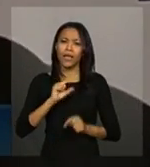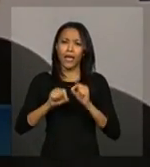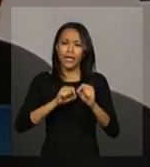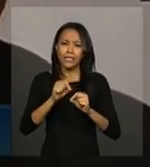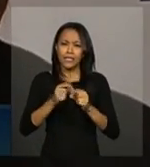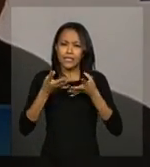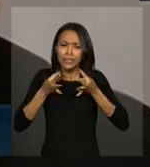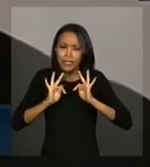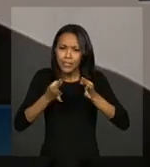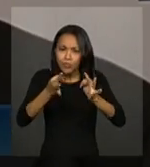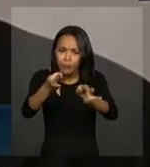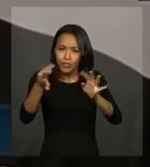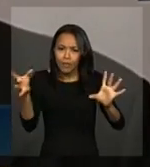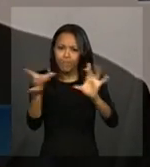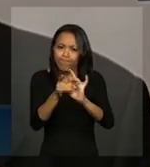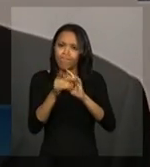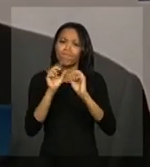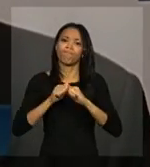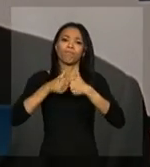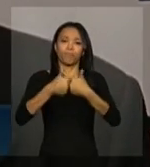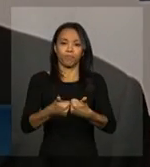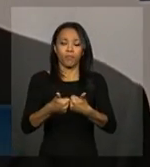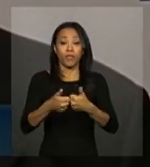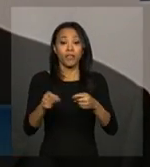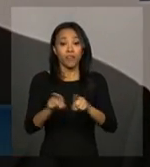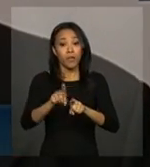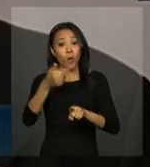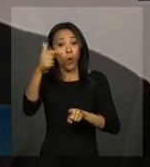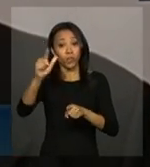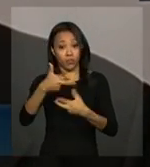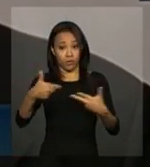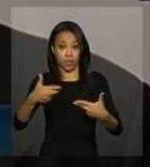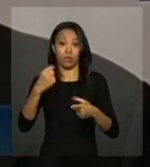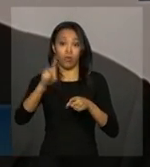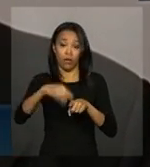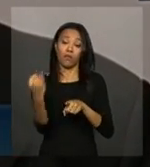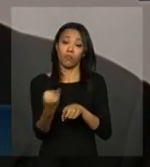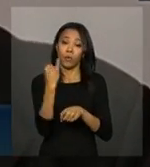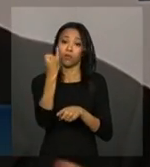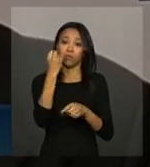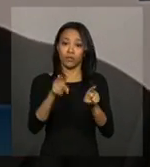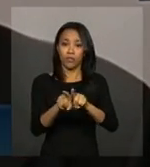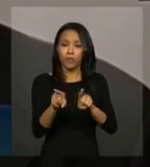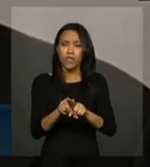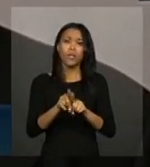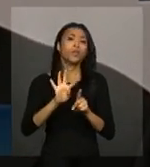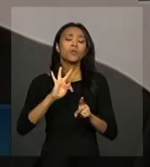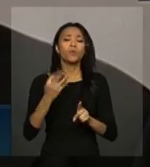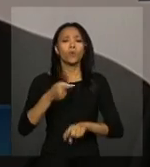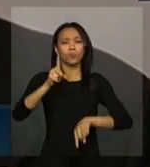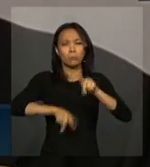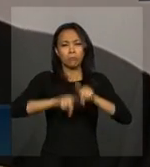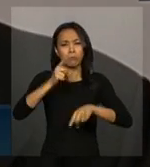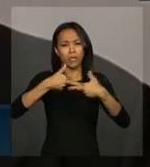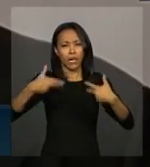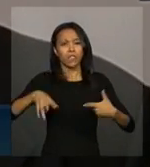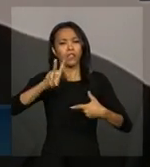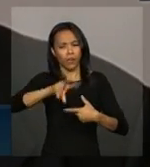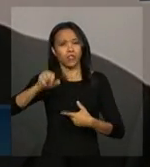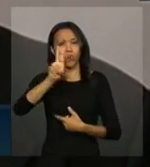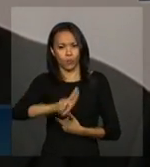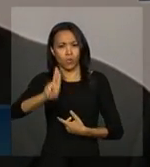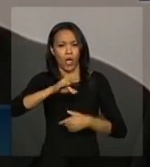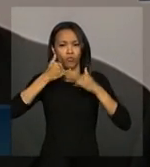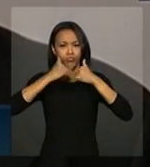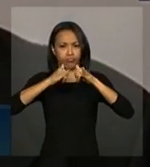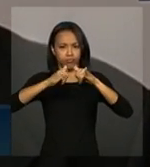da tecnologia. Mas um ponto que é muito importante também é que todos os equipamentos que vão ser usados,